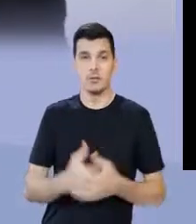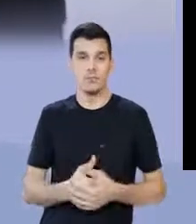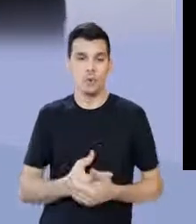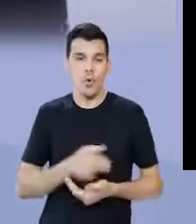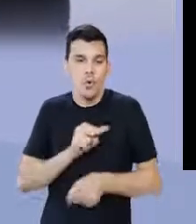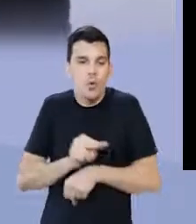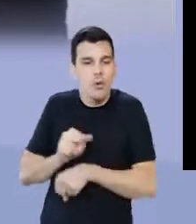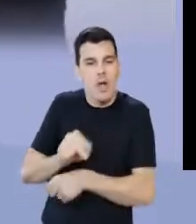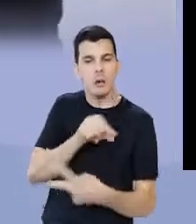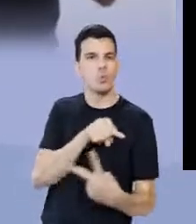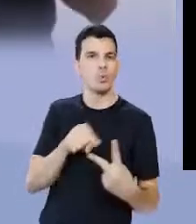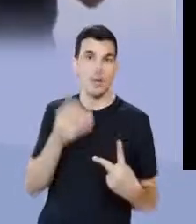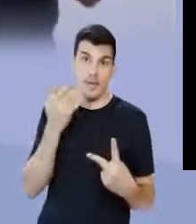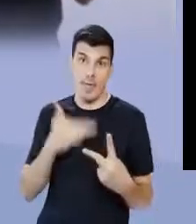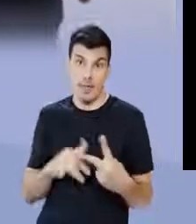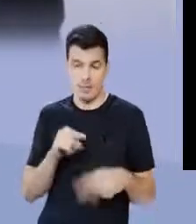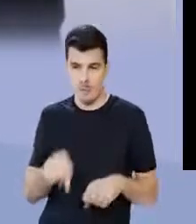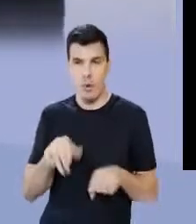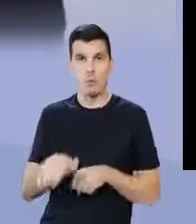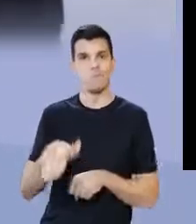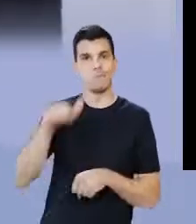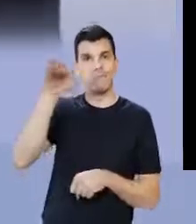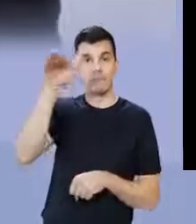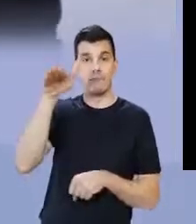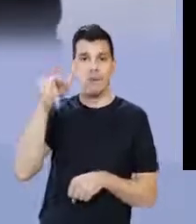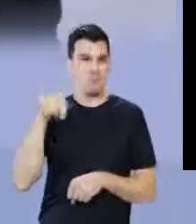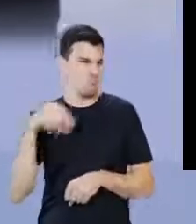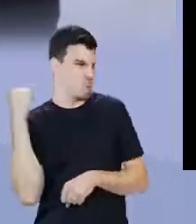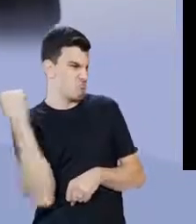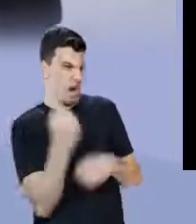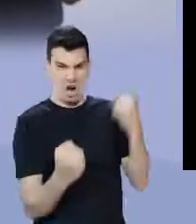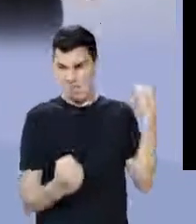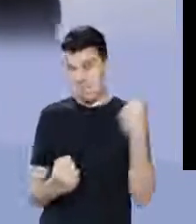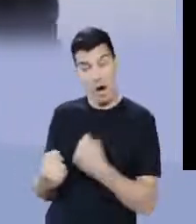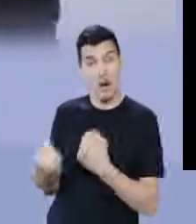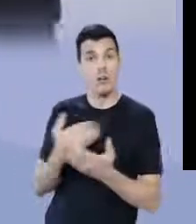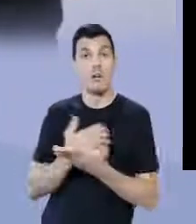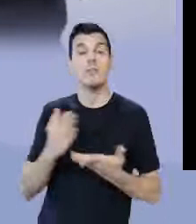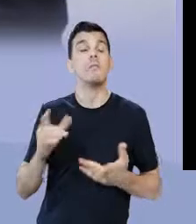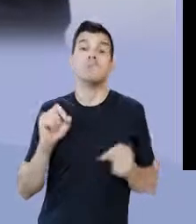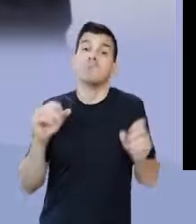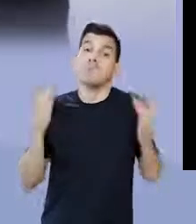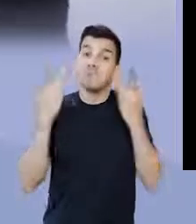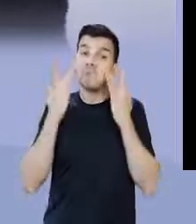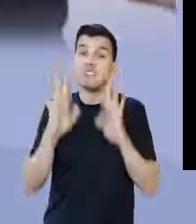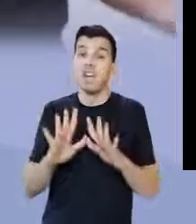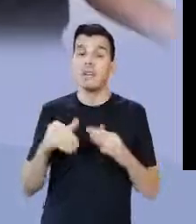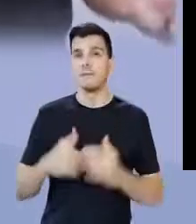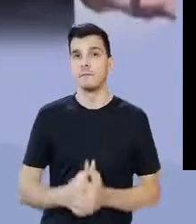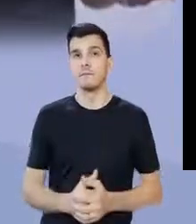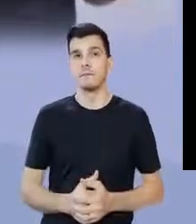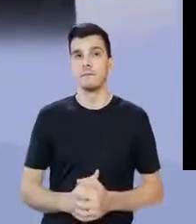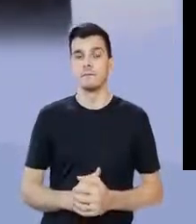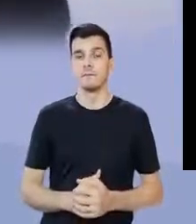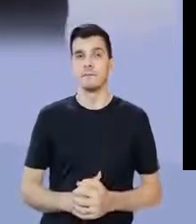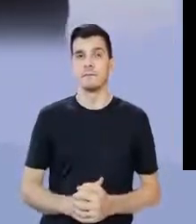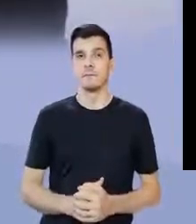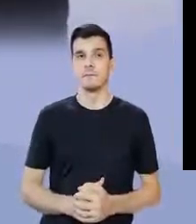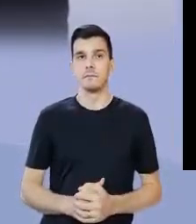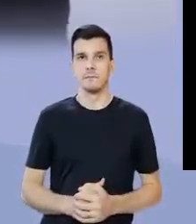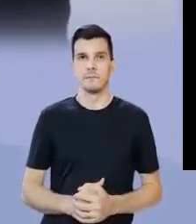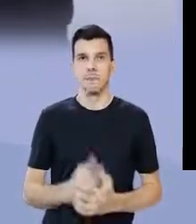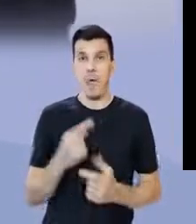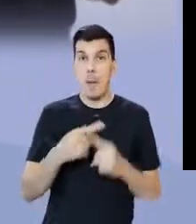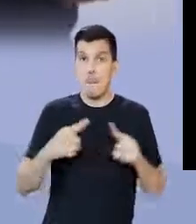irmãos, alimentado esses dois irmãos, e quando adulto, um matou o outro e criou-o. A gente não sabe o certo. É uma história